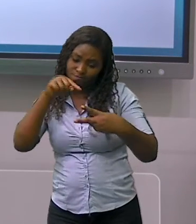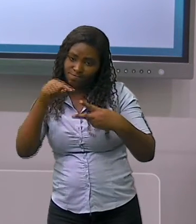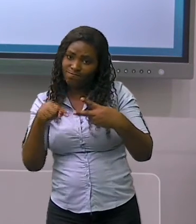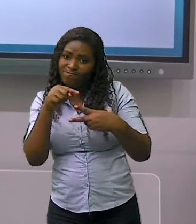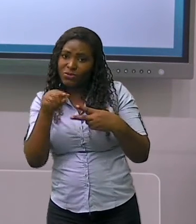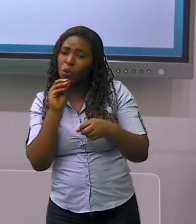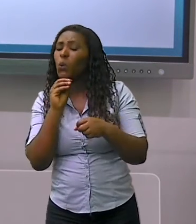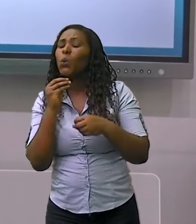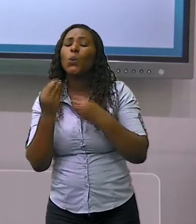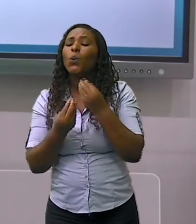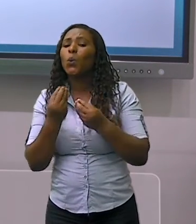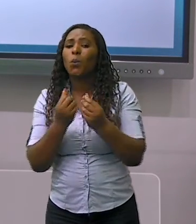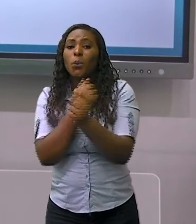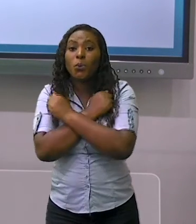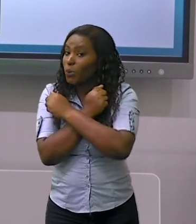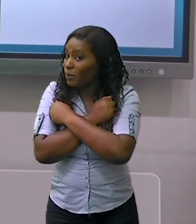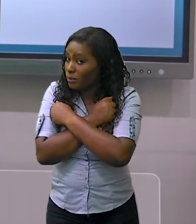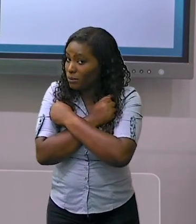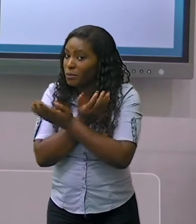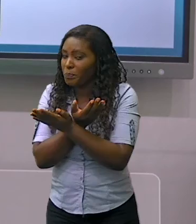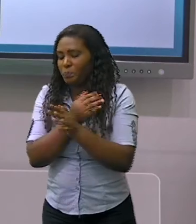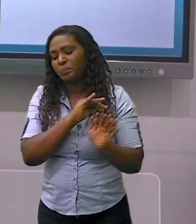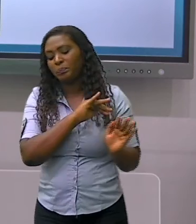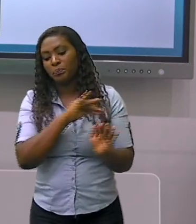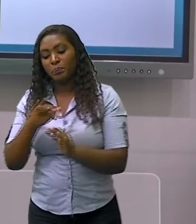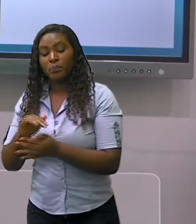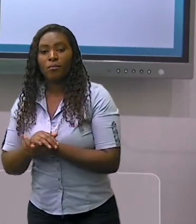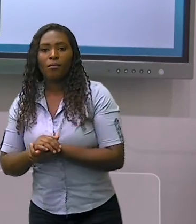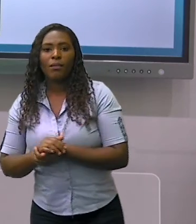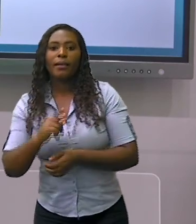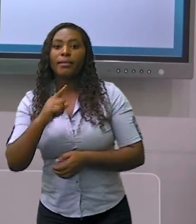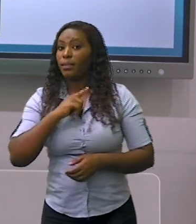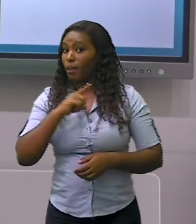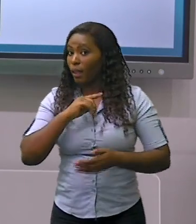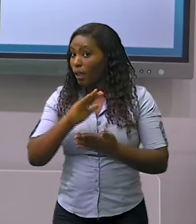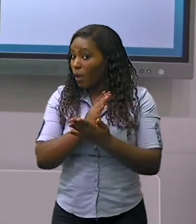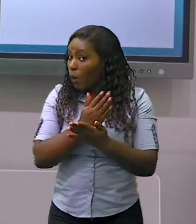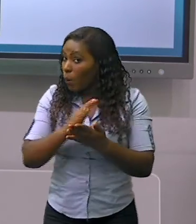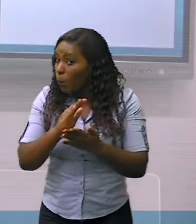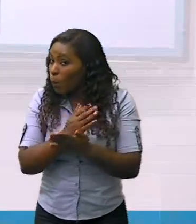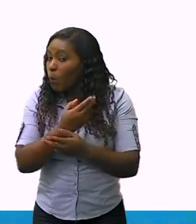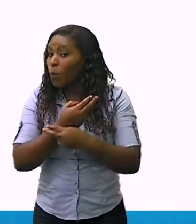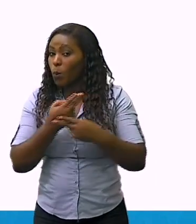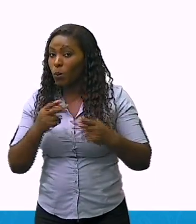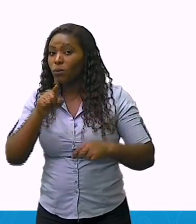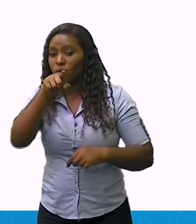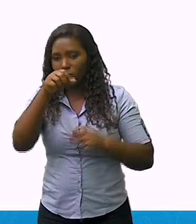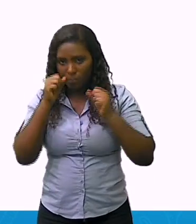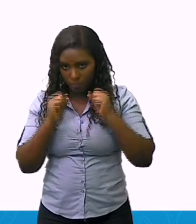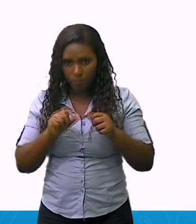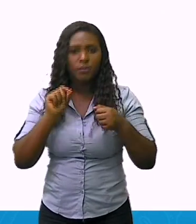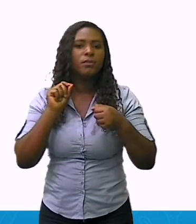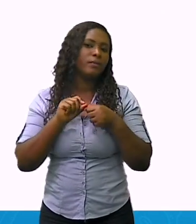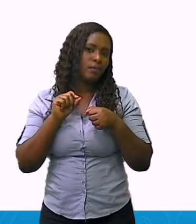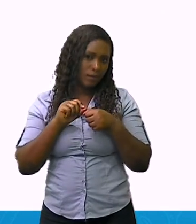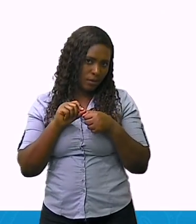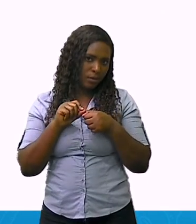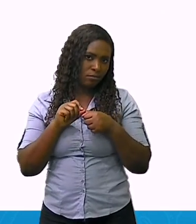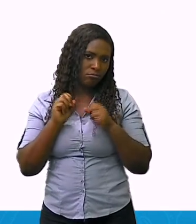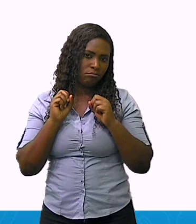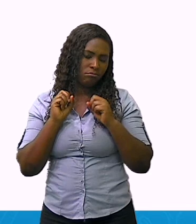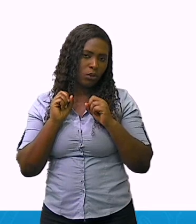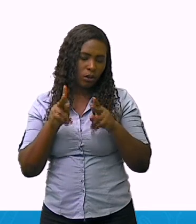Como preservar? Existem algumas ações que podem ser realizadas para